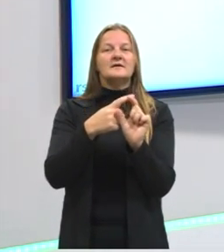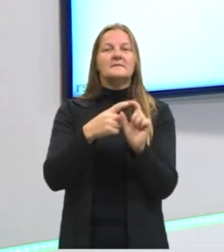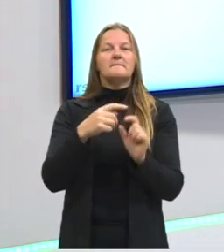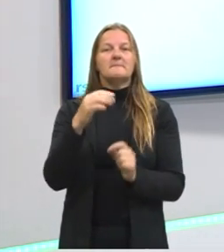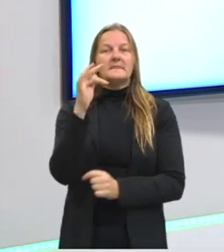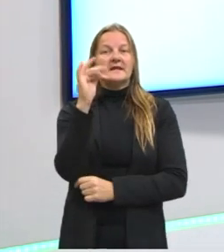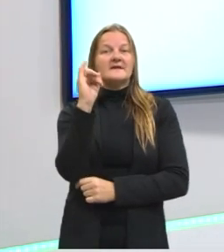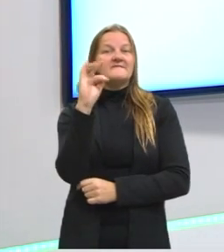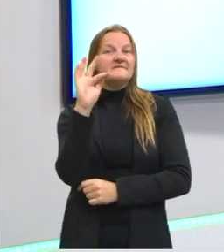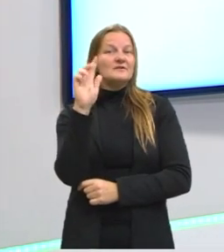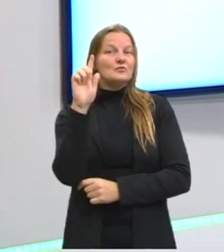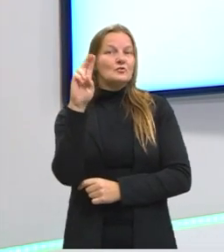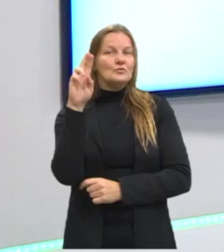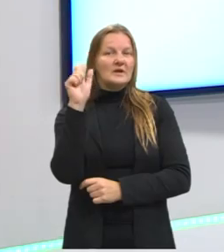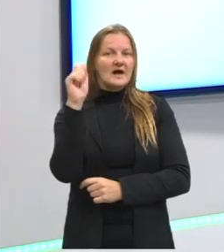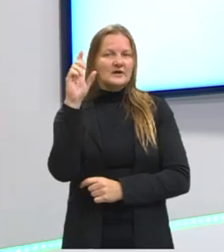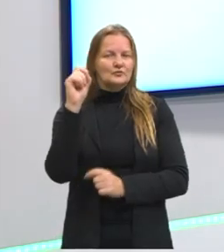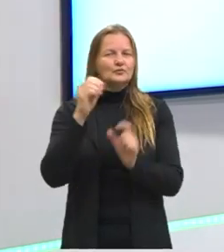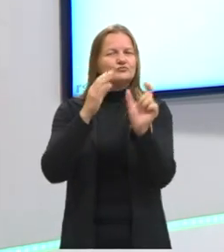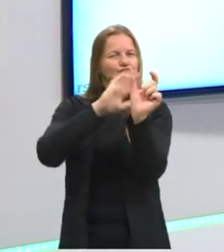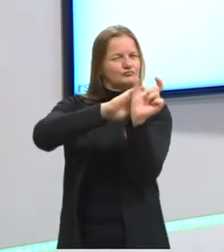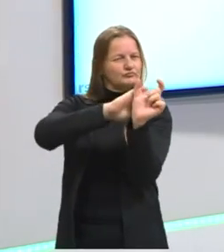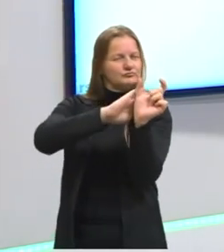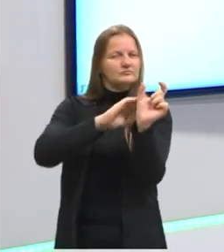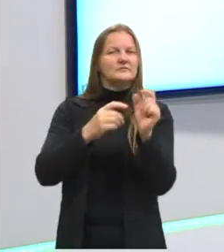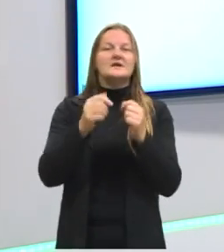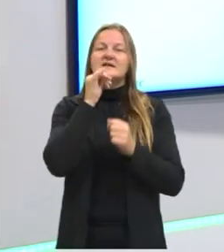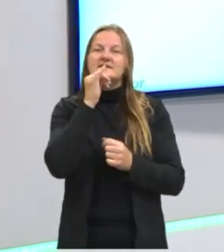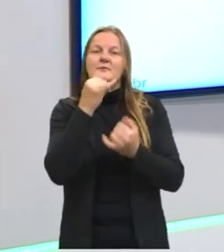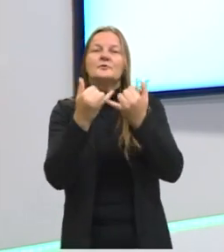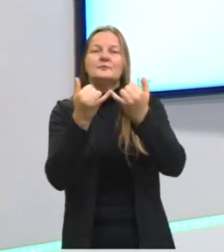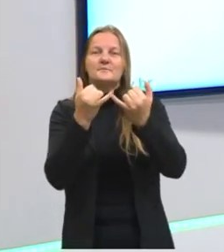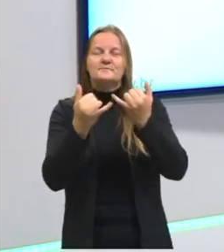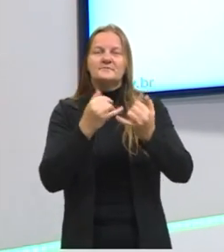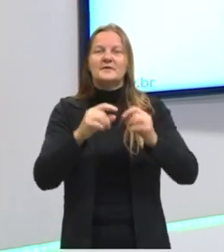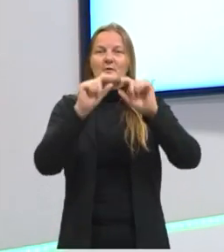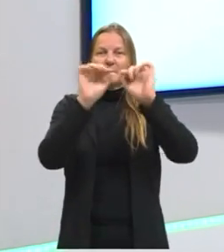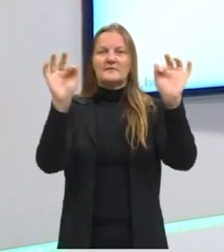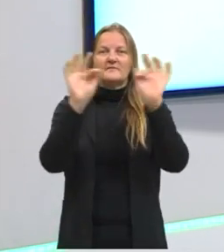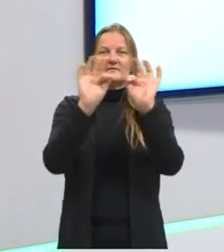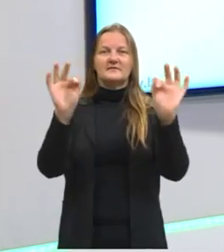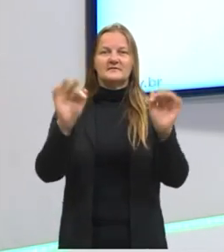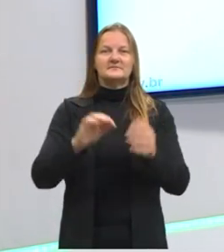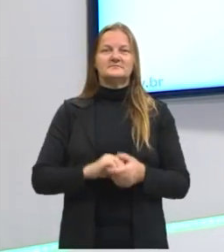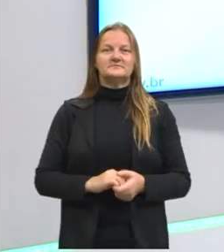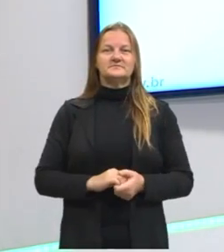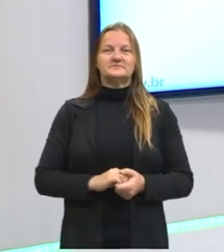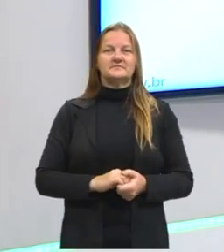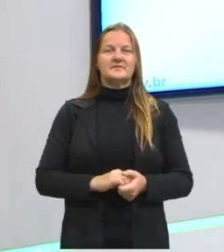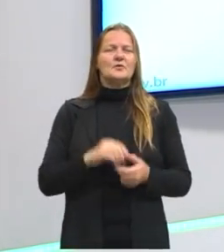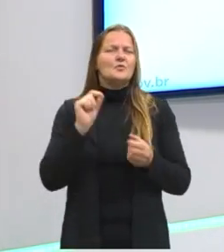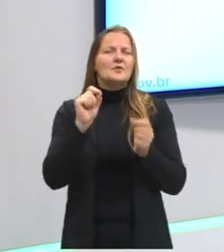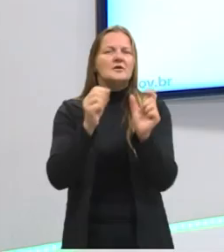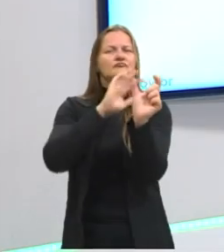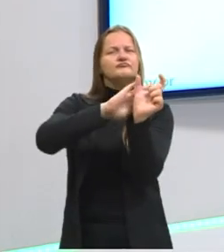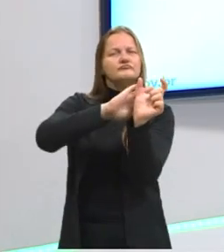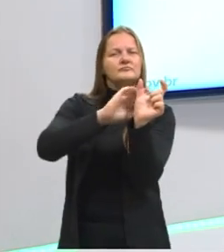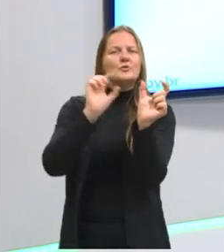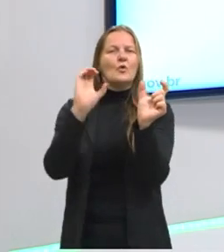sempre falo, como exemplo, uma frase para entender bem o que é conotação,